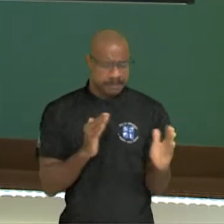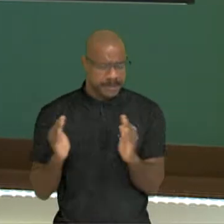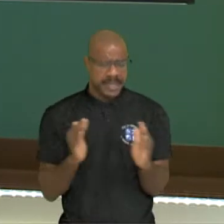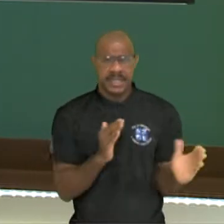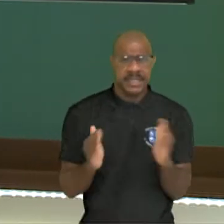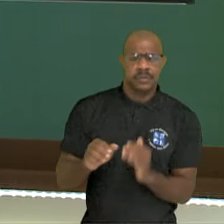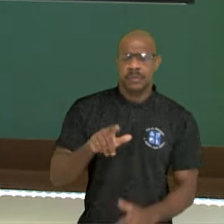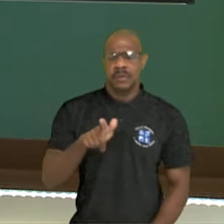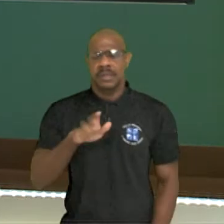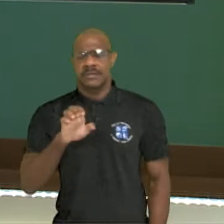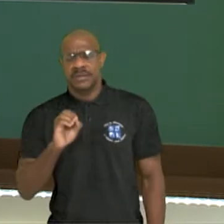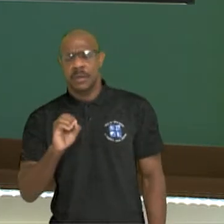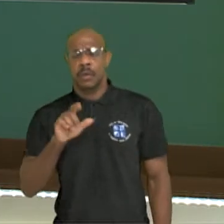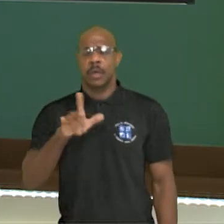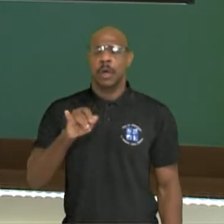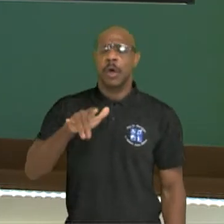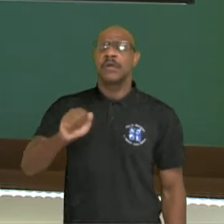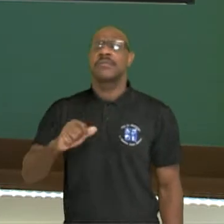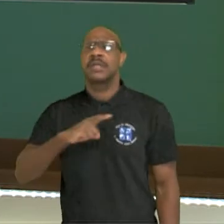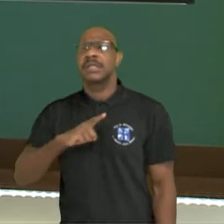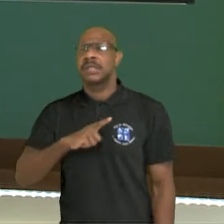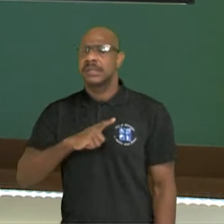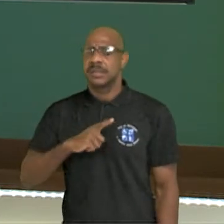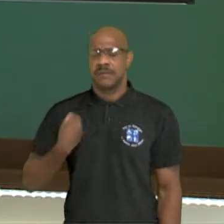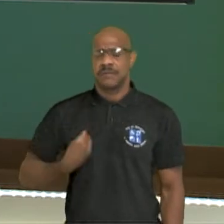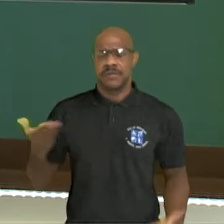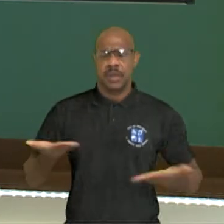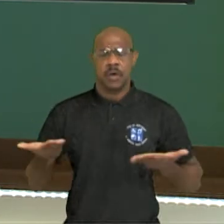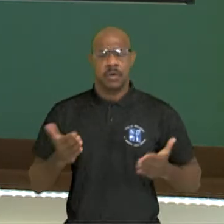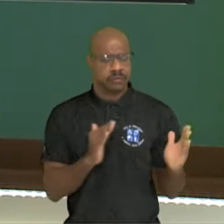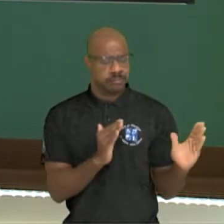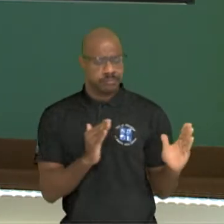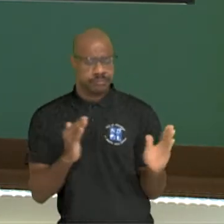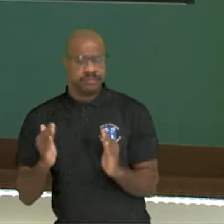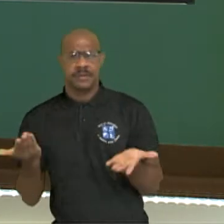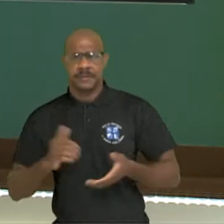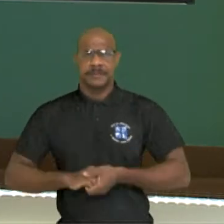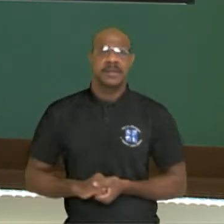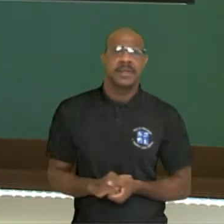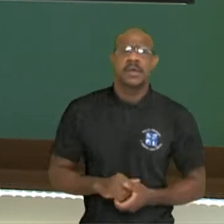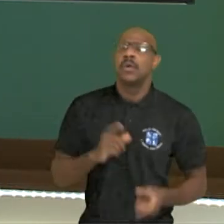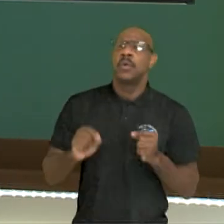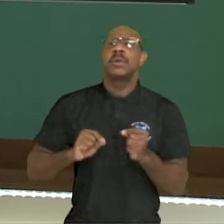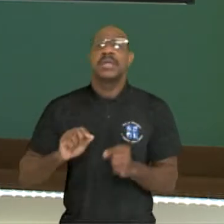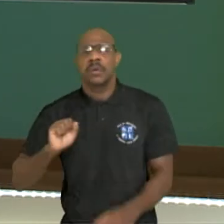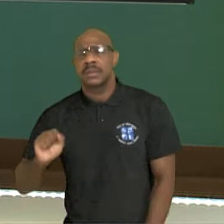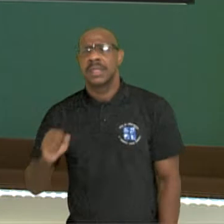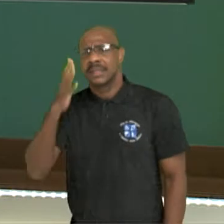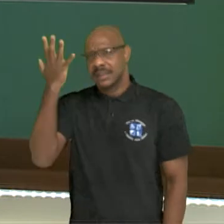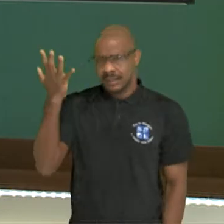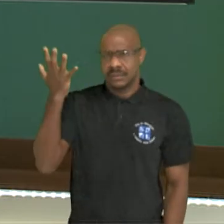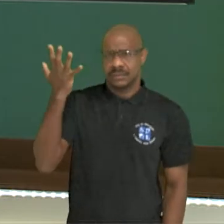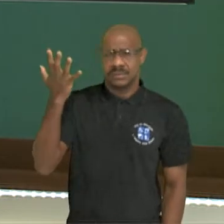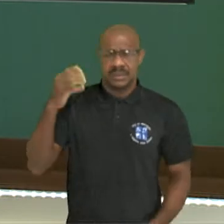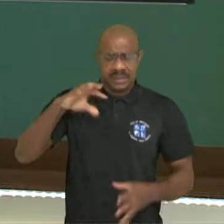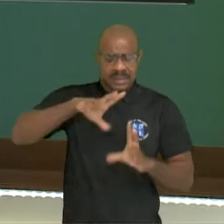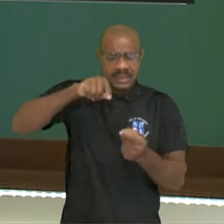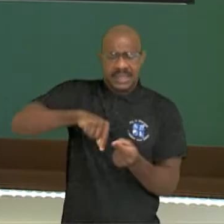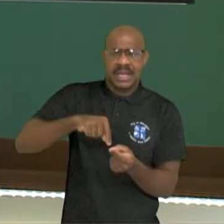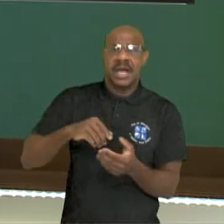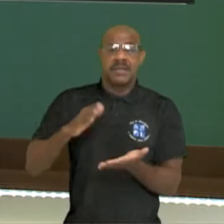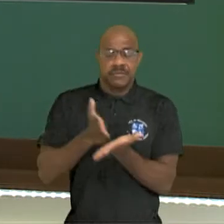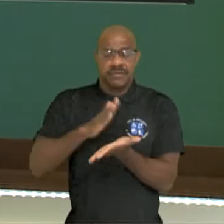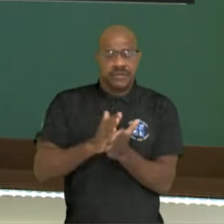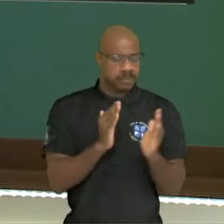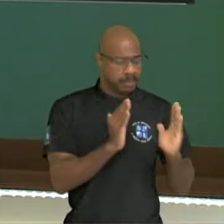a forma de organizar para estudar todas as mudanças que aconteceram na Terra, a gente divide em eras e períodos,